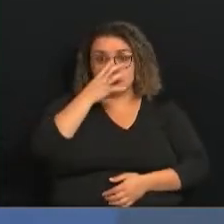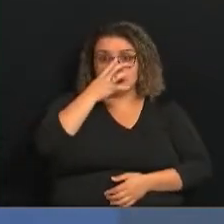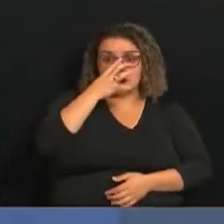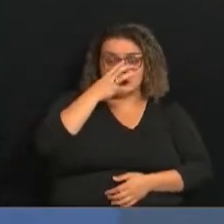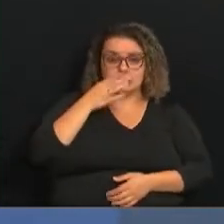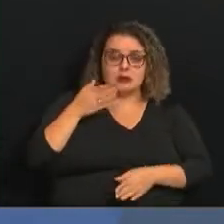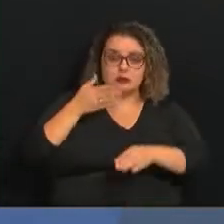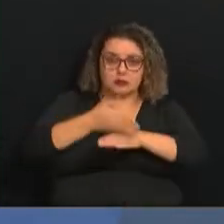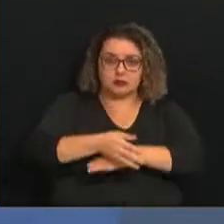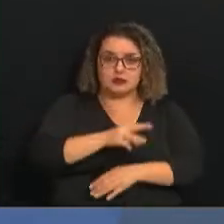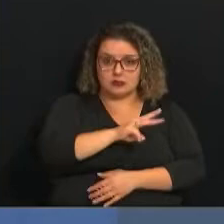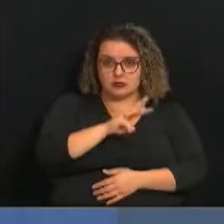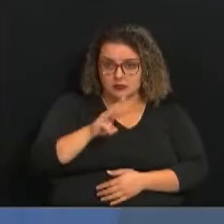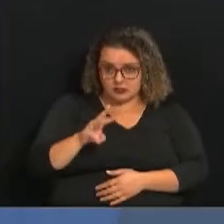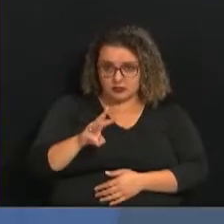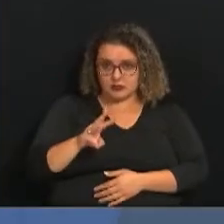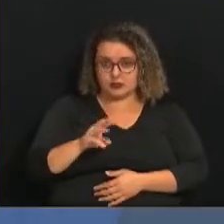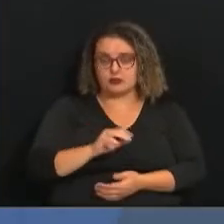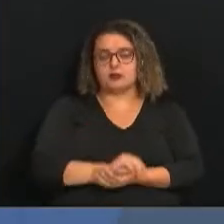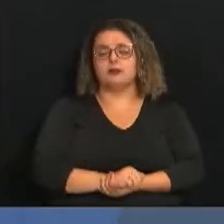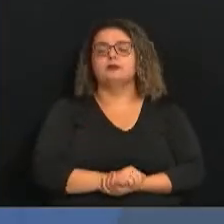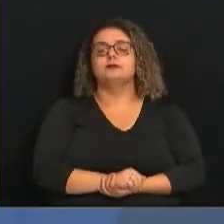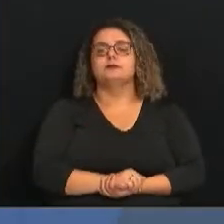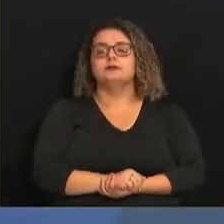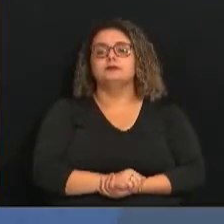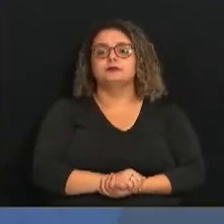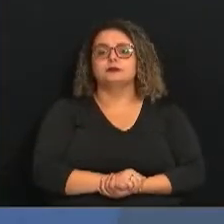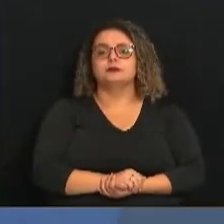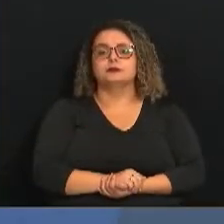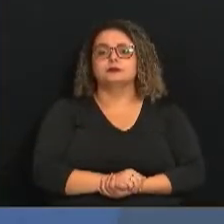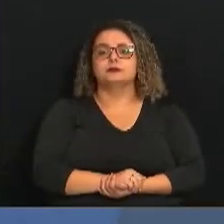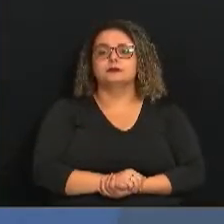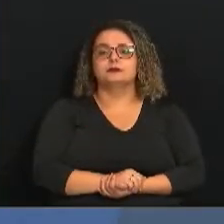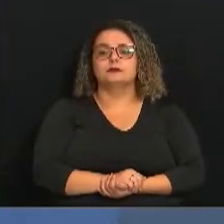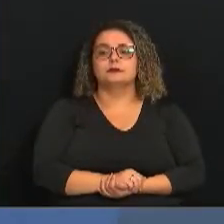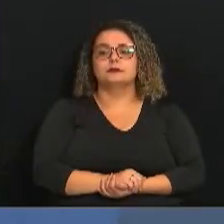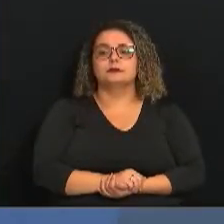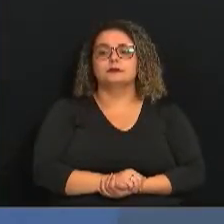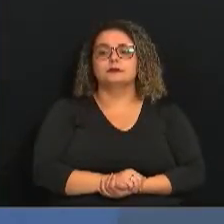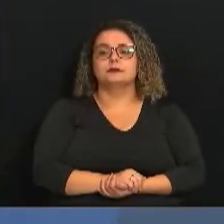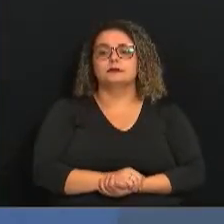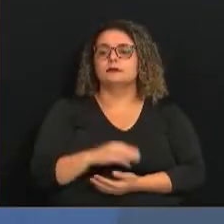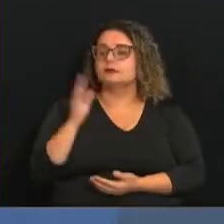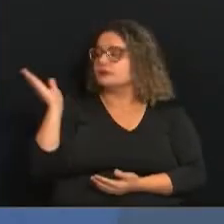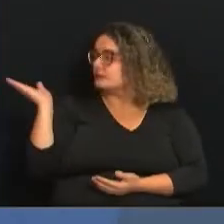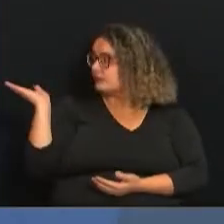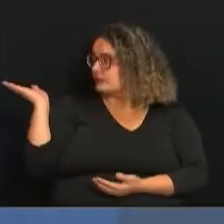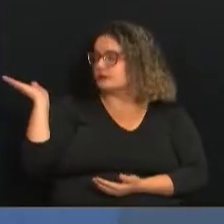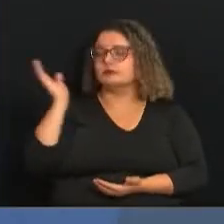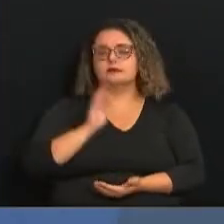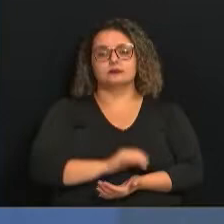entrar lá no vacina.campinas.sp.gov.br Você entra lá em vacina sem